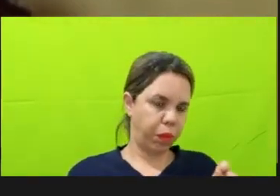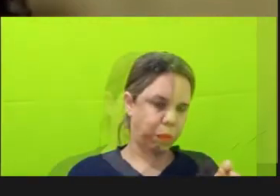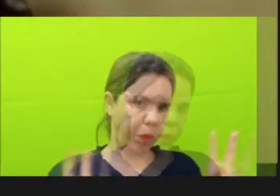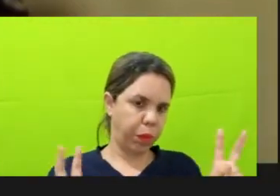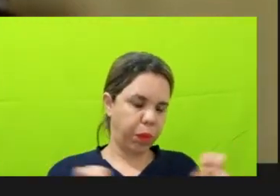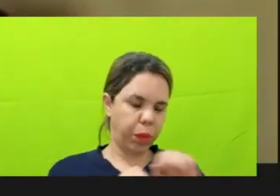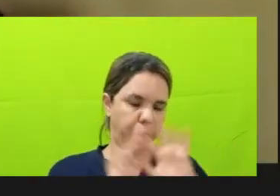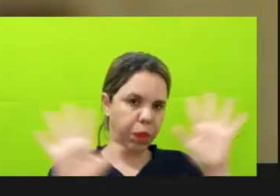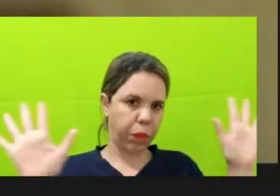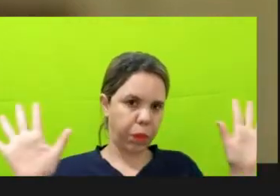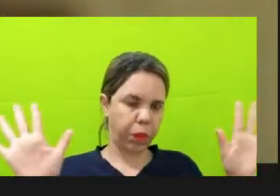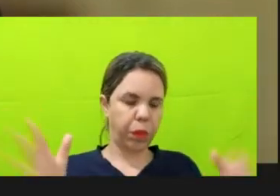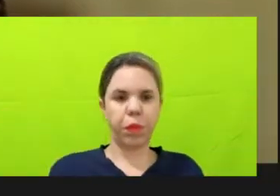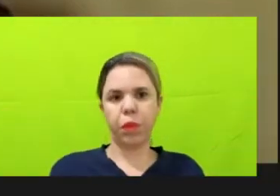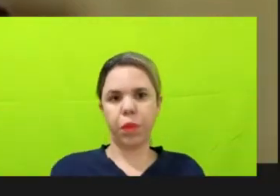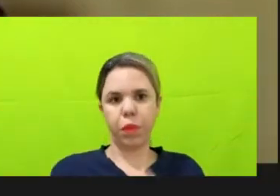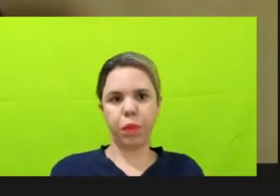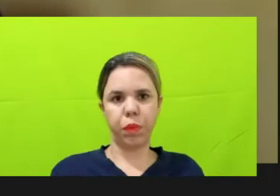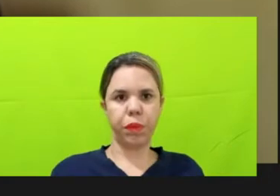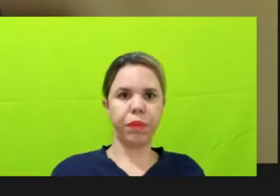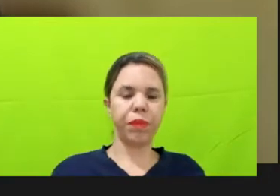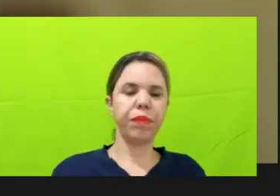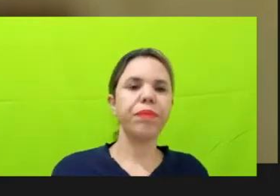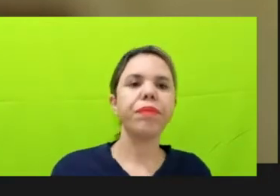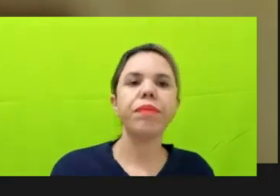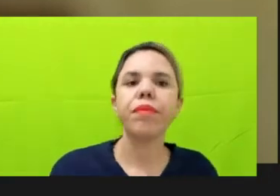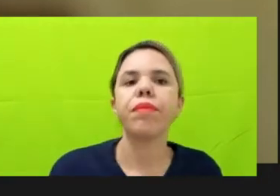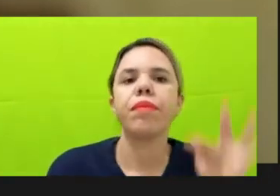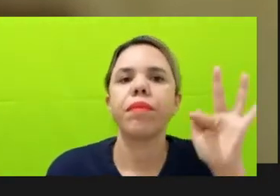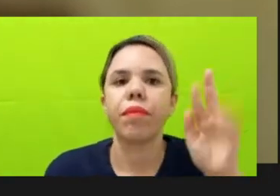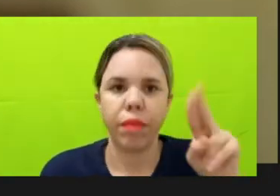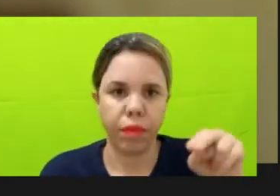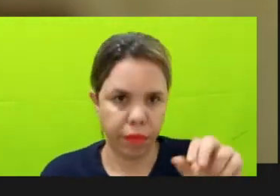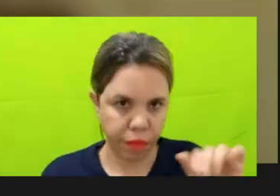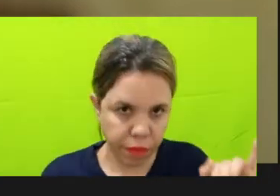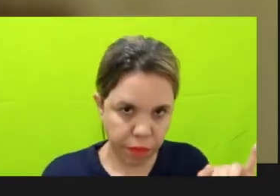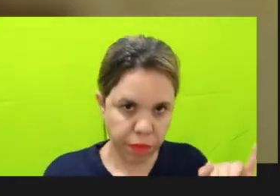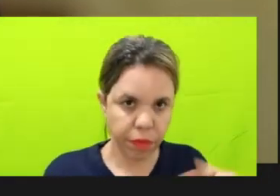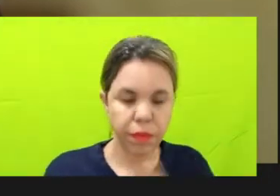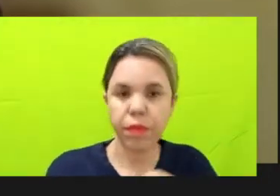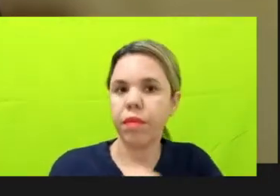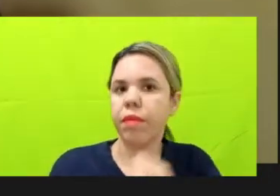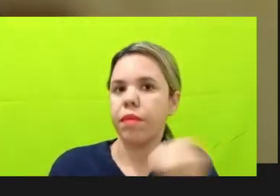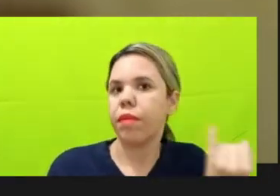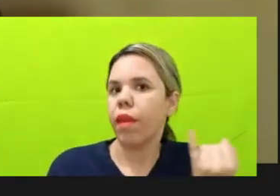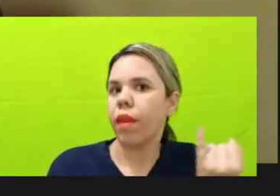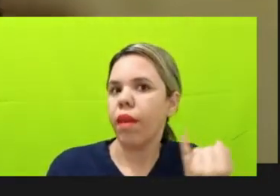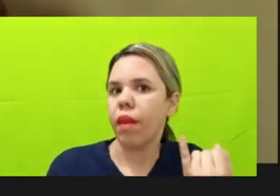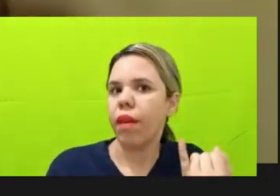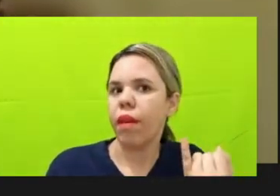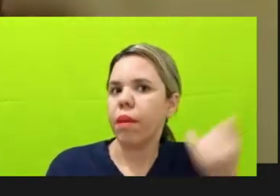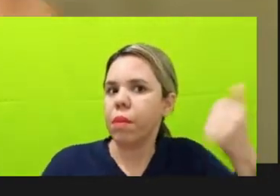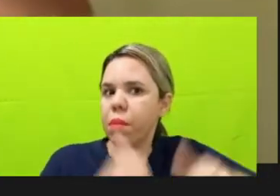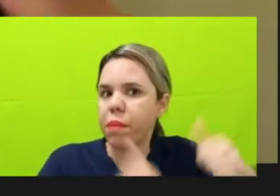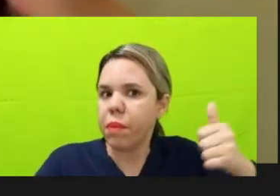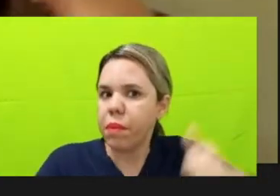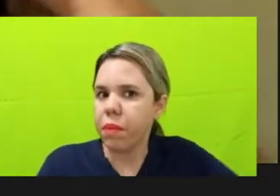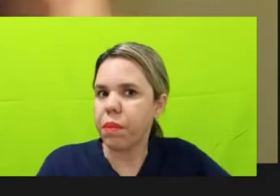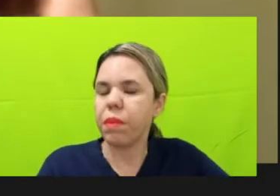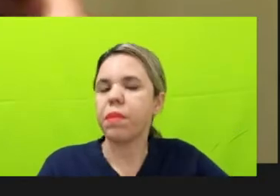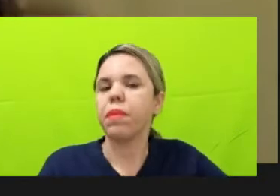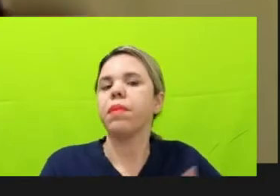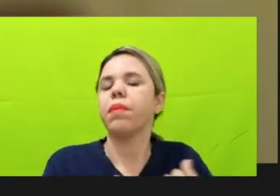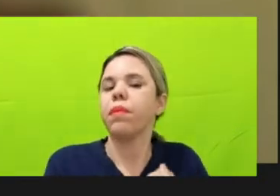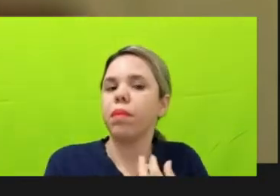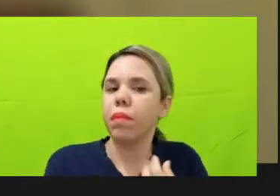Na FUNAI, a gente teve, assim, um número significativo também na avaliação de informações que faltam, informações que deveriam